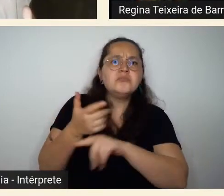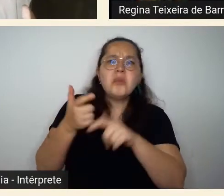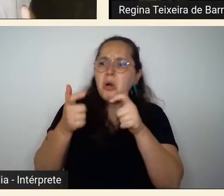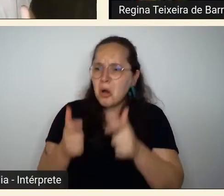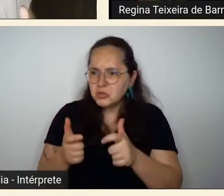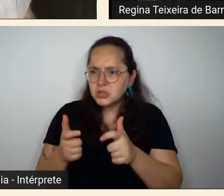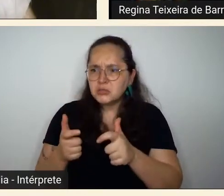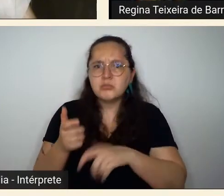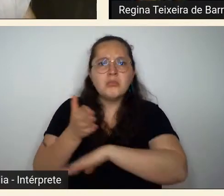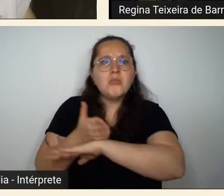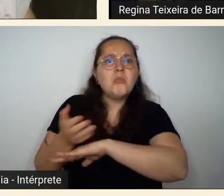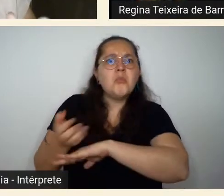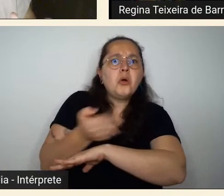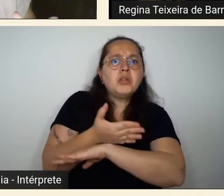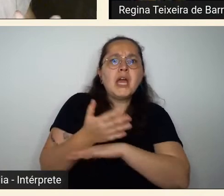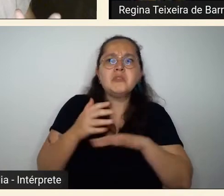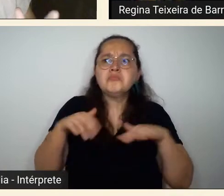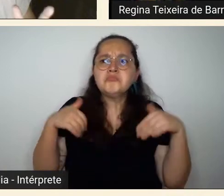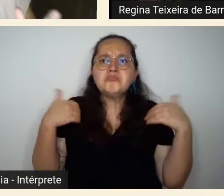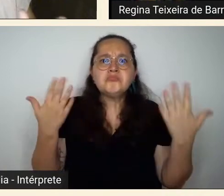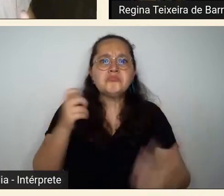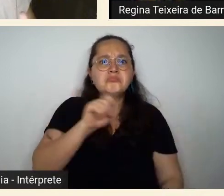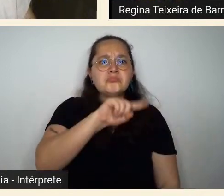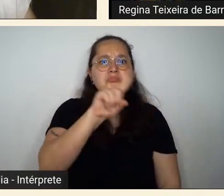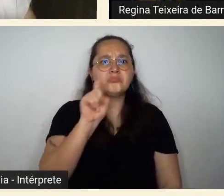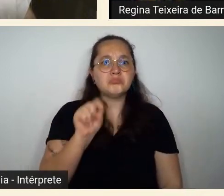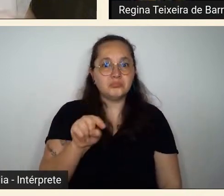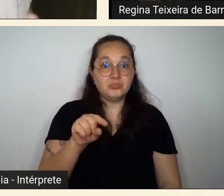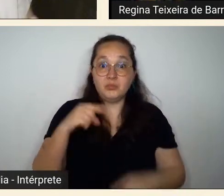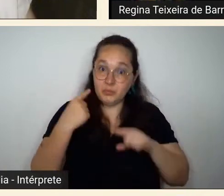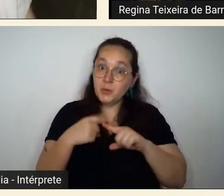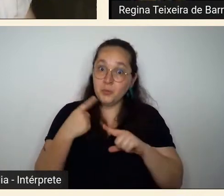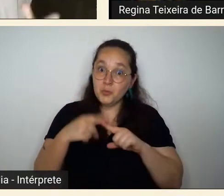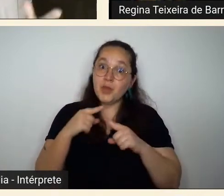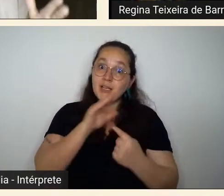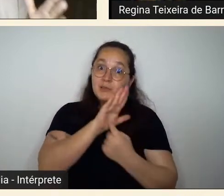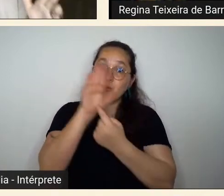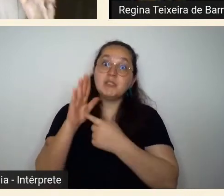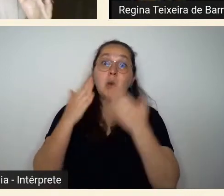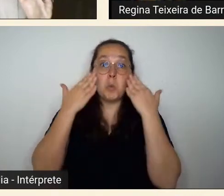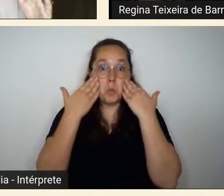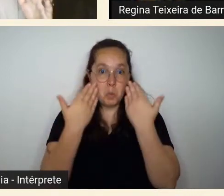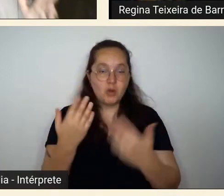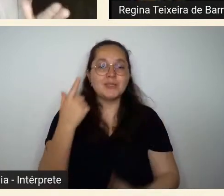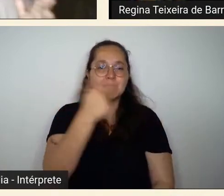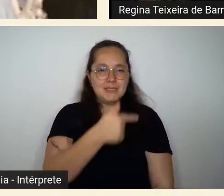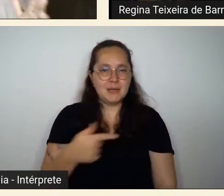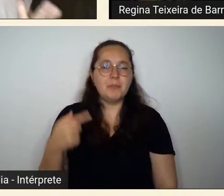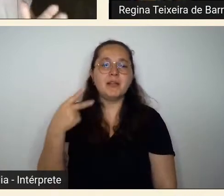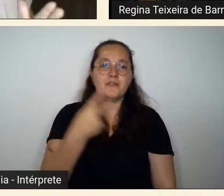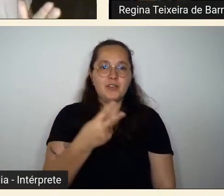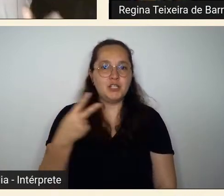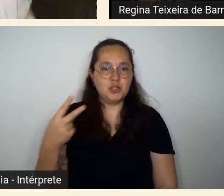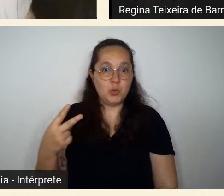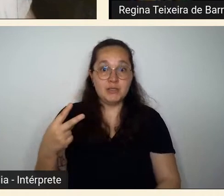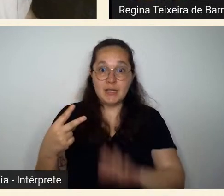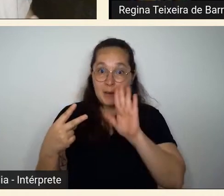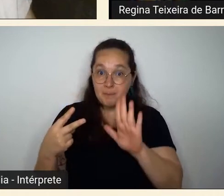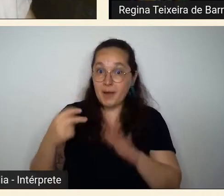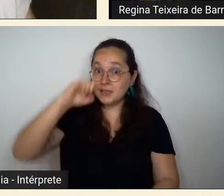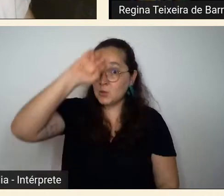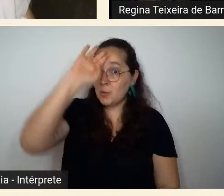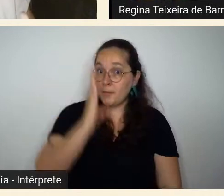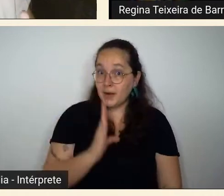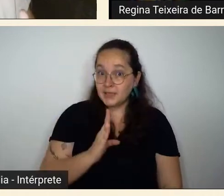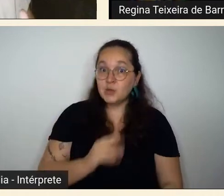exposição longe de ser só sobre modernismo ou sobre a semana de 22 é sobre Brasil de 1900